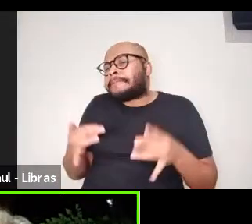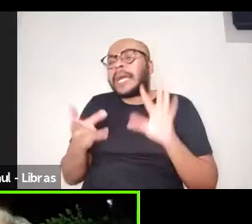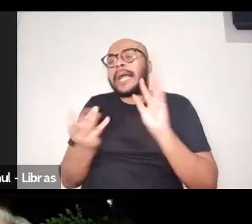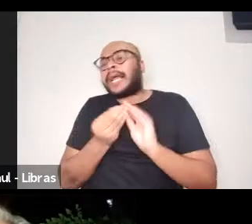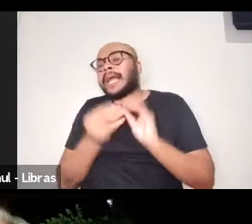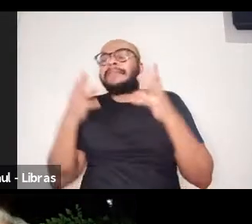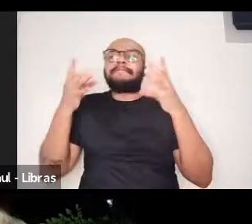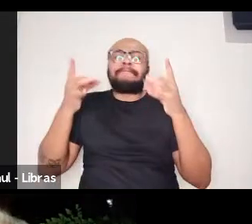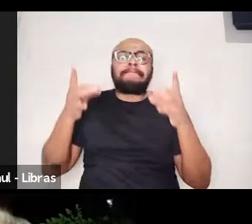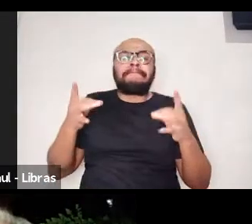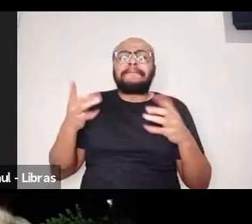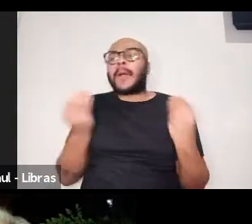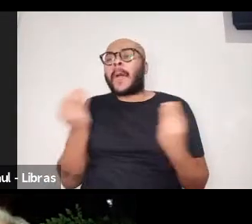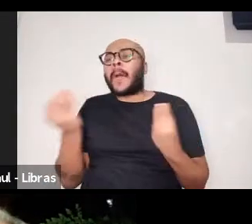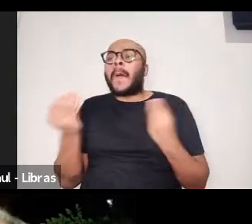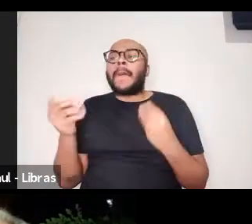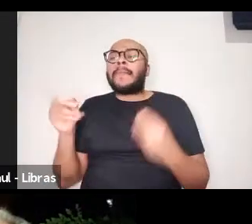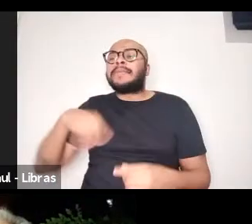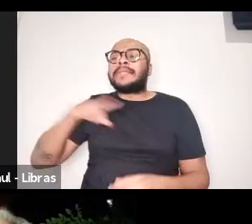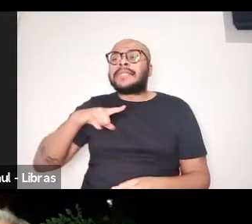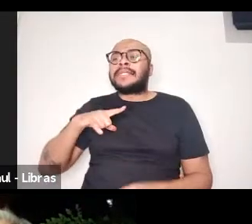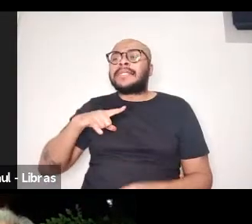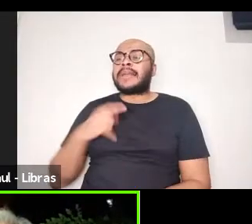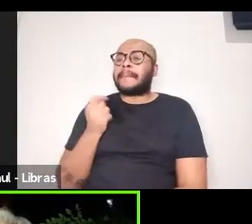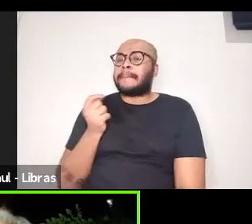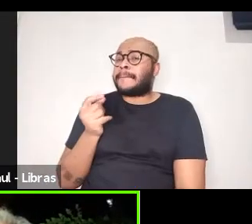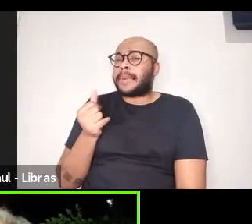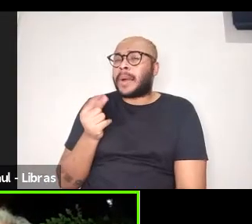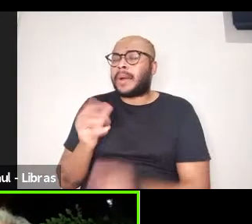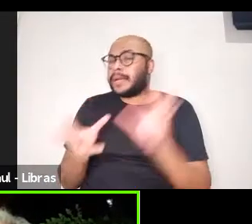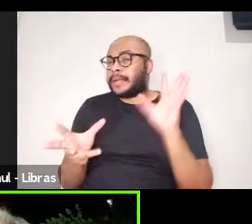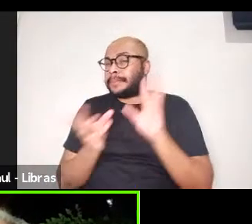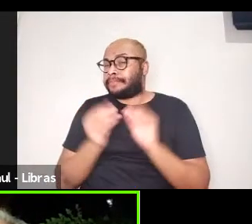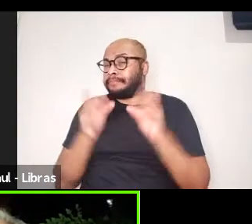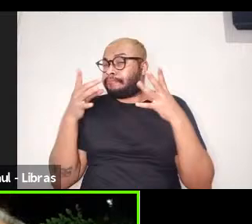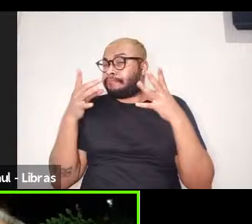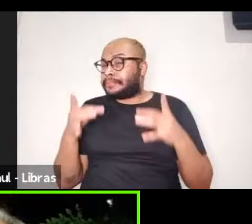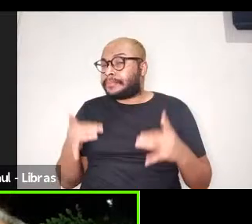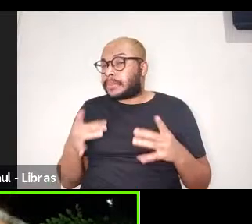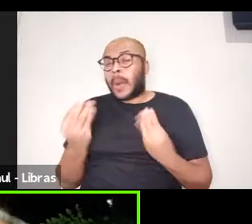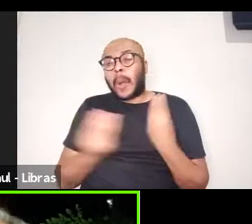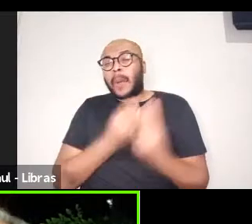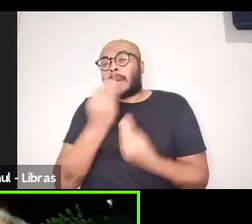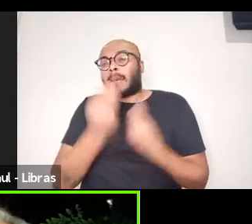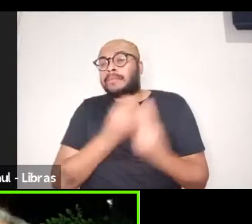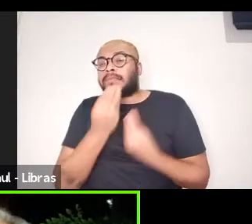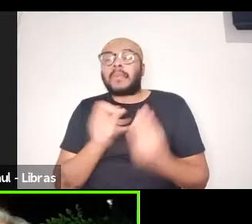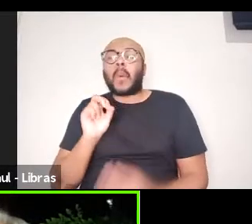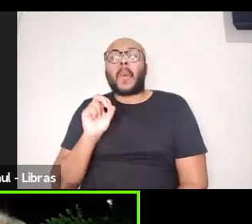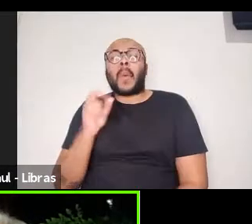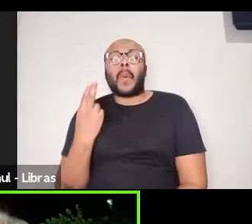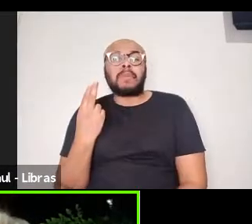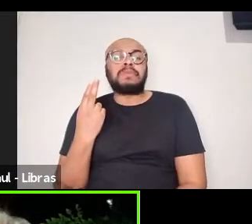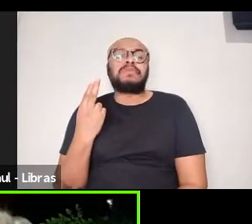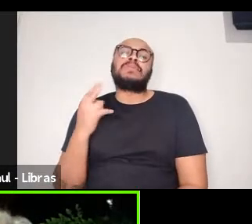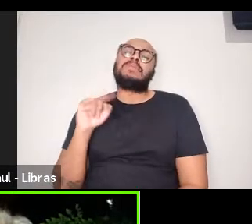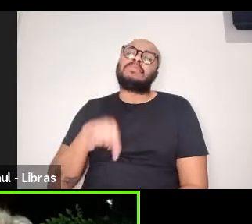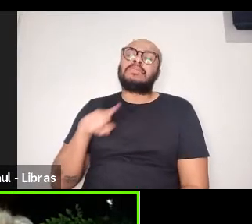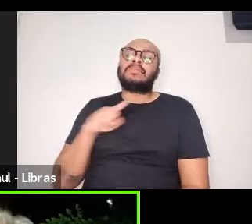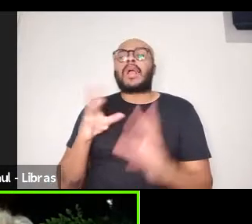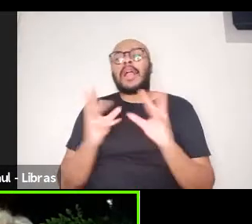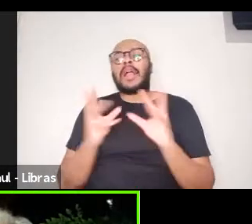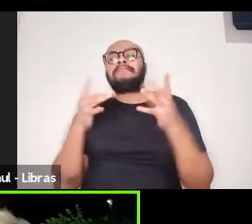há uma baixa produção de resenhas ou as resenhas que são